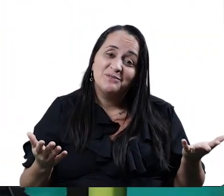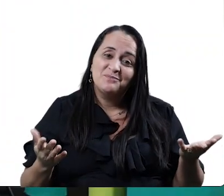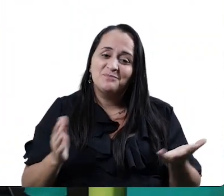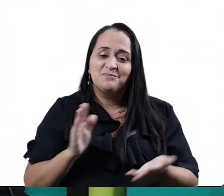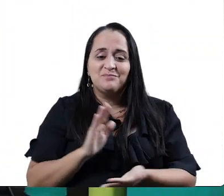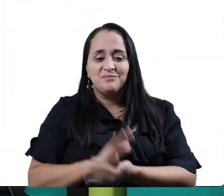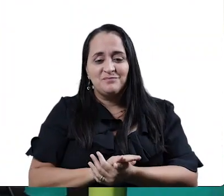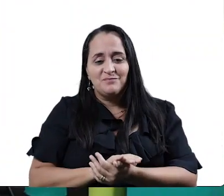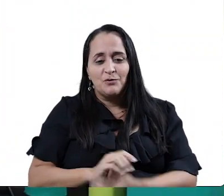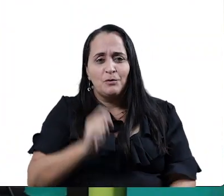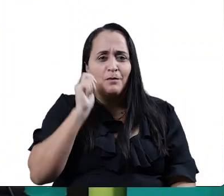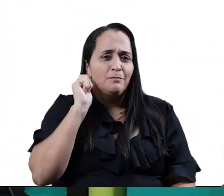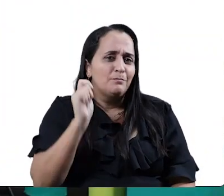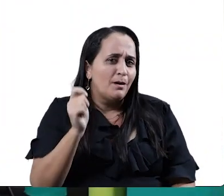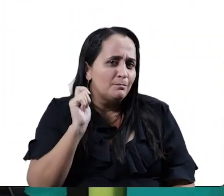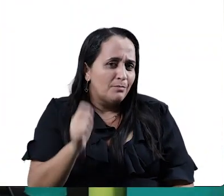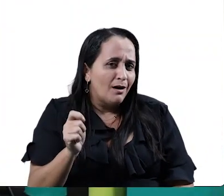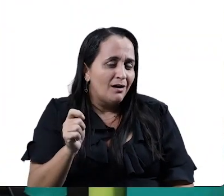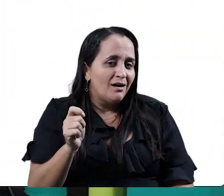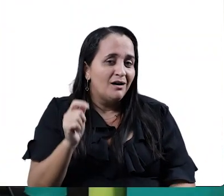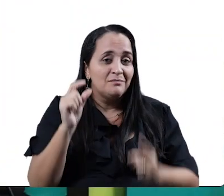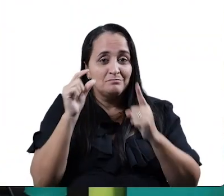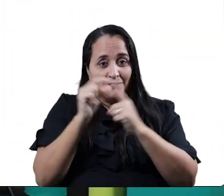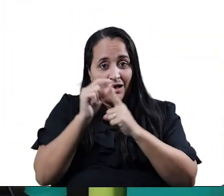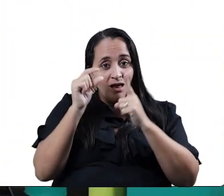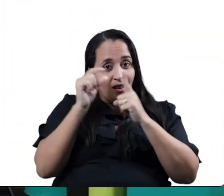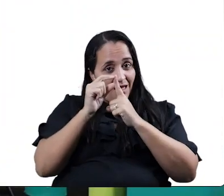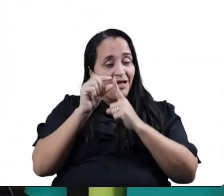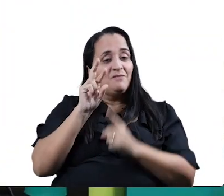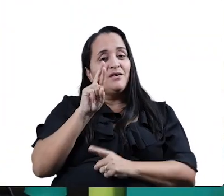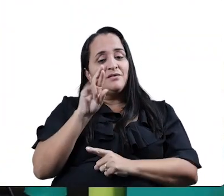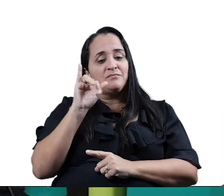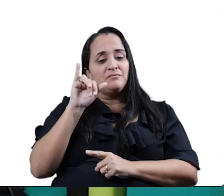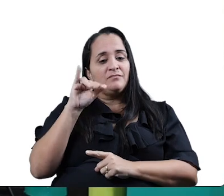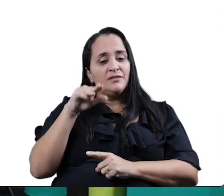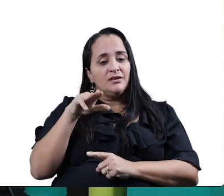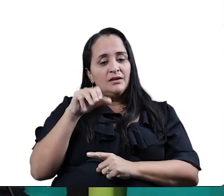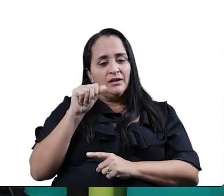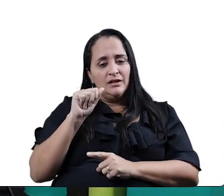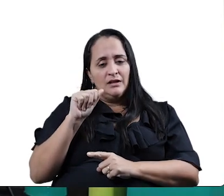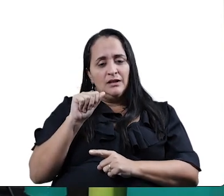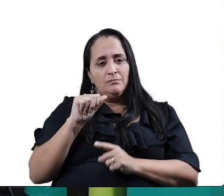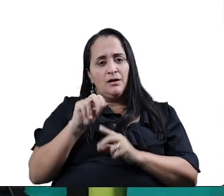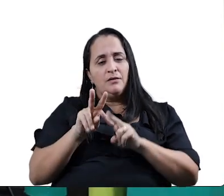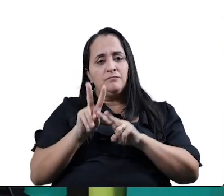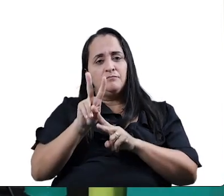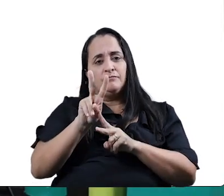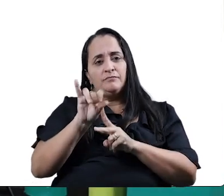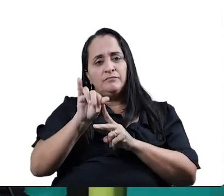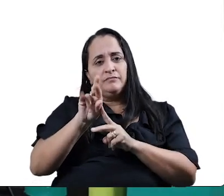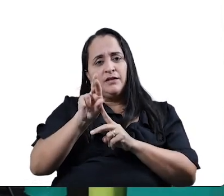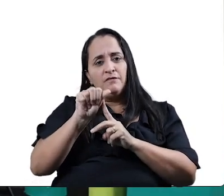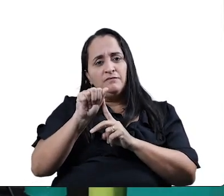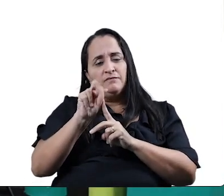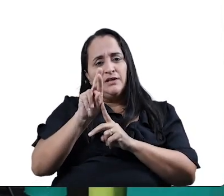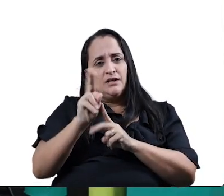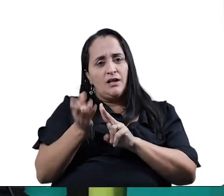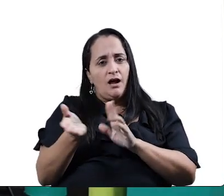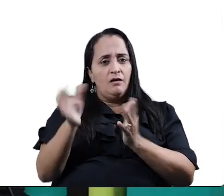Quando a pró bateu, é nas palavras que estão rimando. Virar, remar,